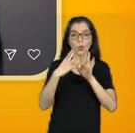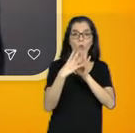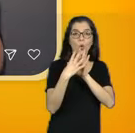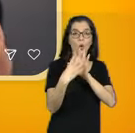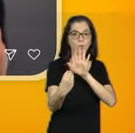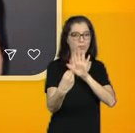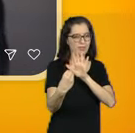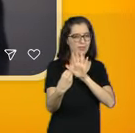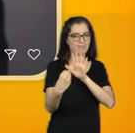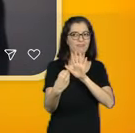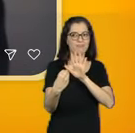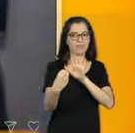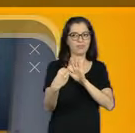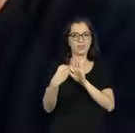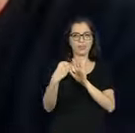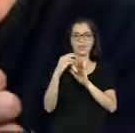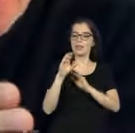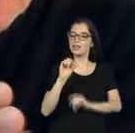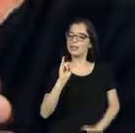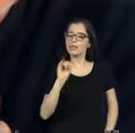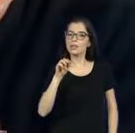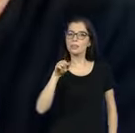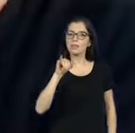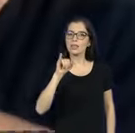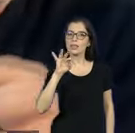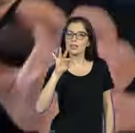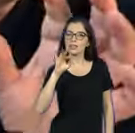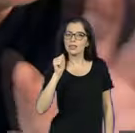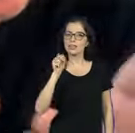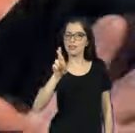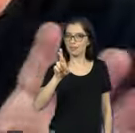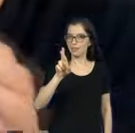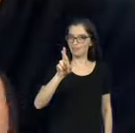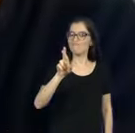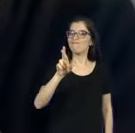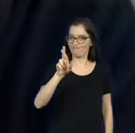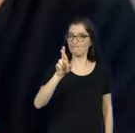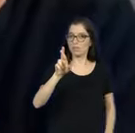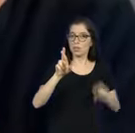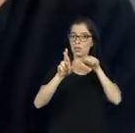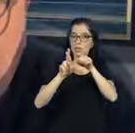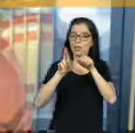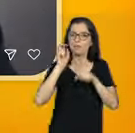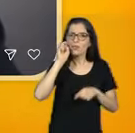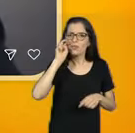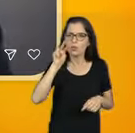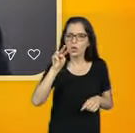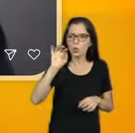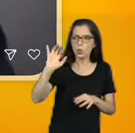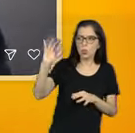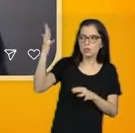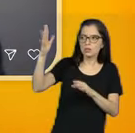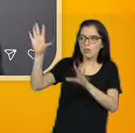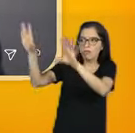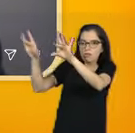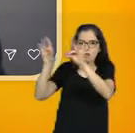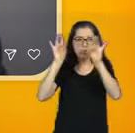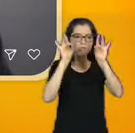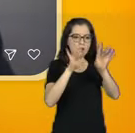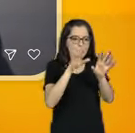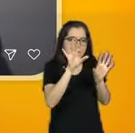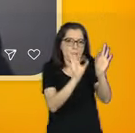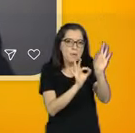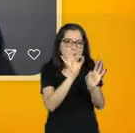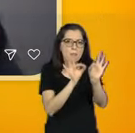Então, meme é algo que você recorta da sua observação da realidade. O que é considerado o primeiro meme